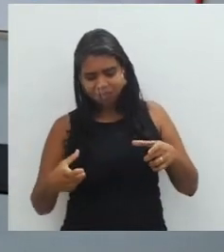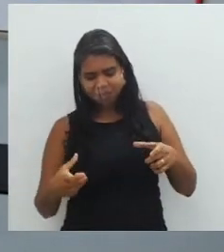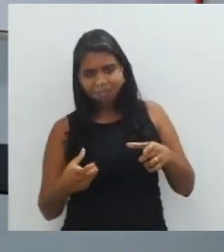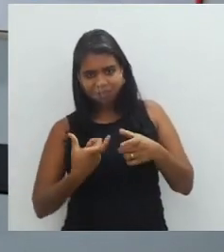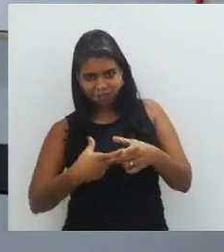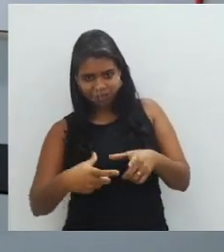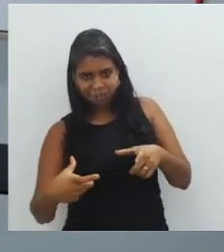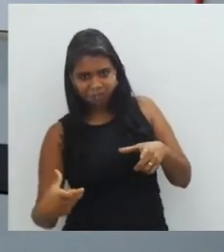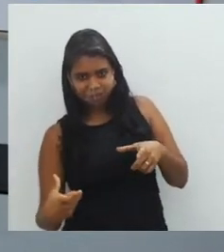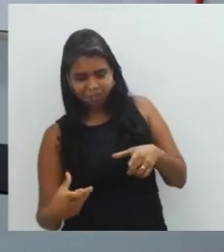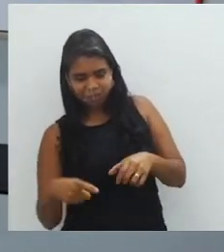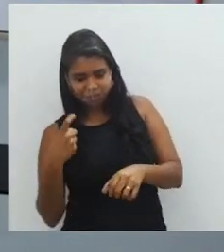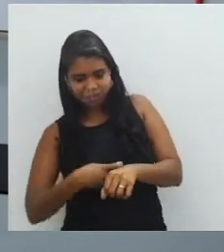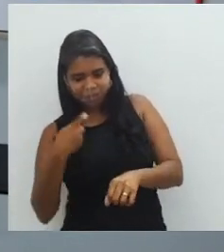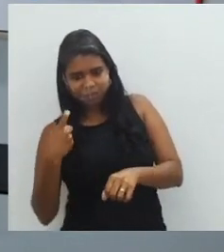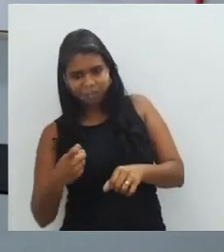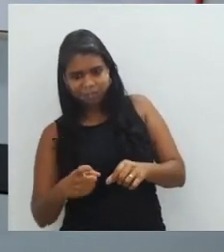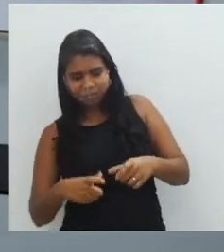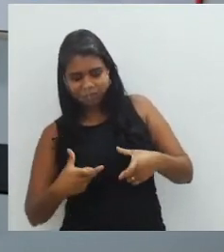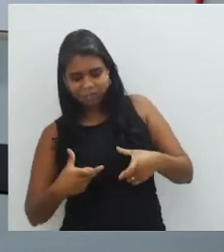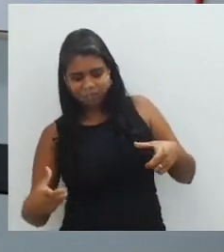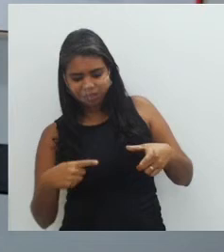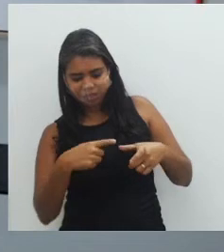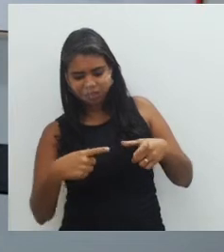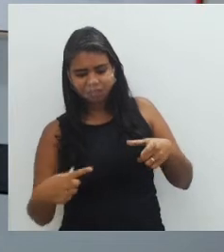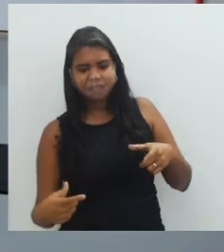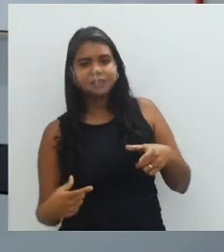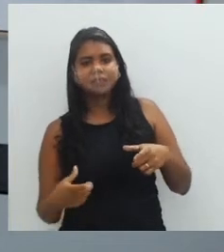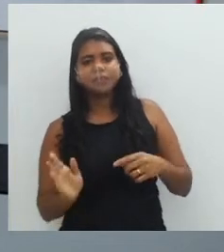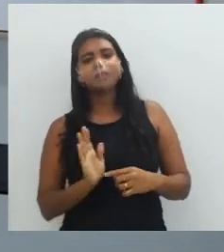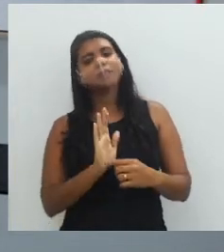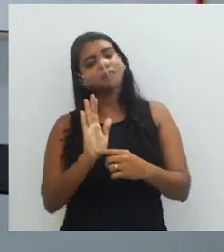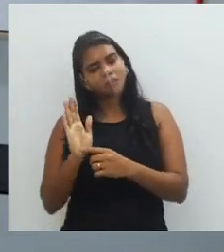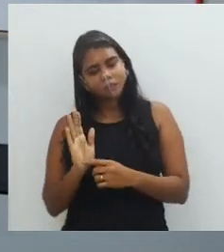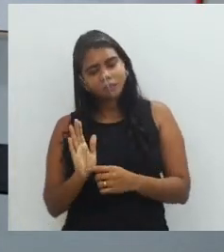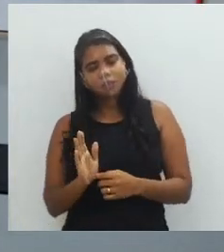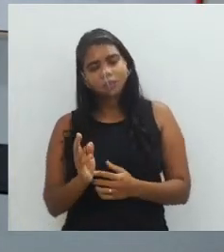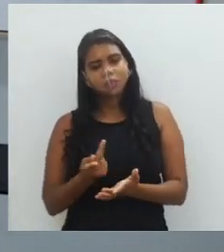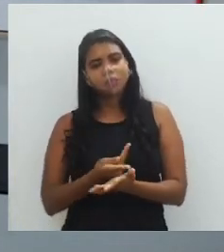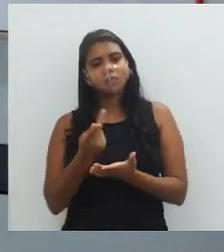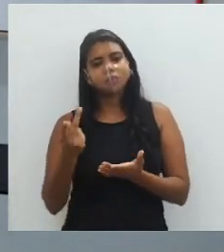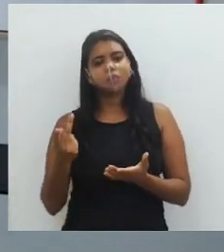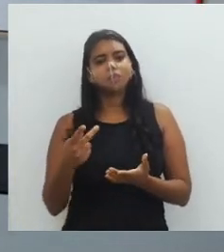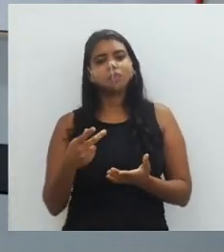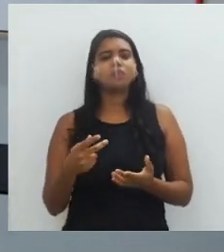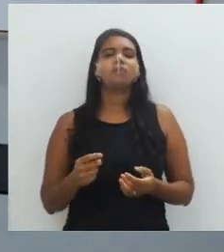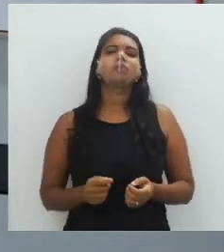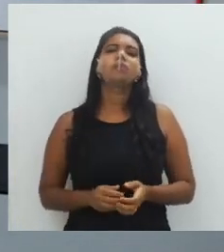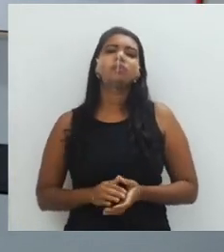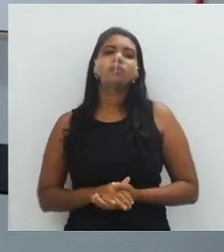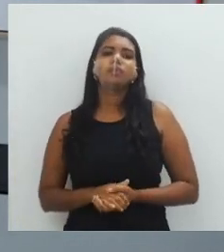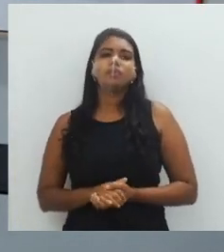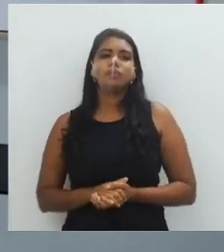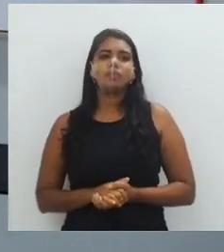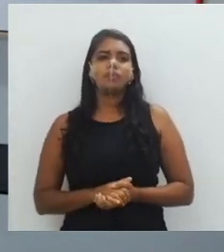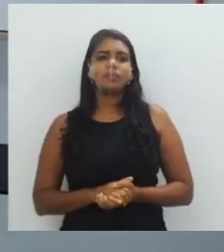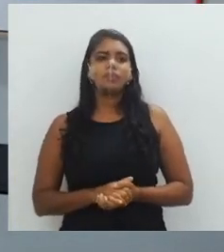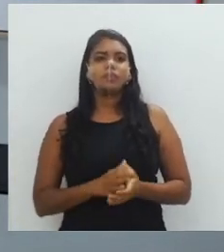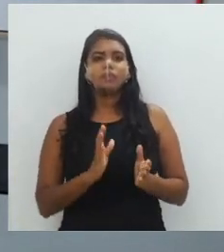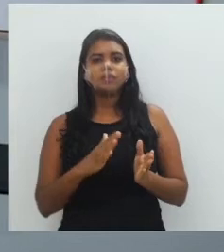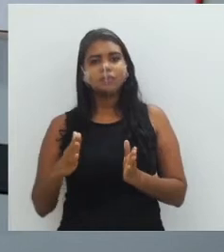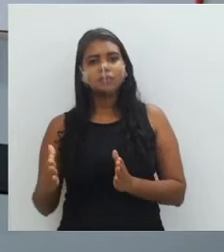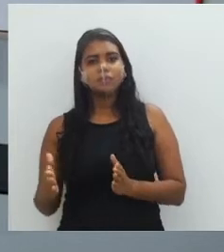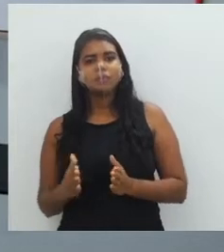ficam no solo, ela é formada por uma ação do meio ambiente. Certo? Então, vamos continuar.